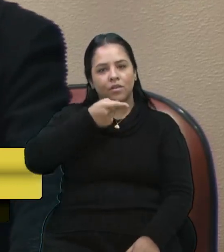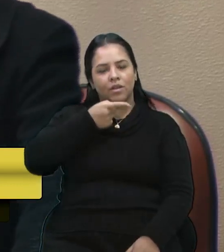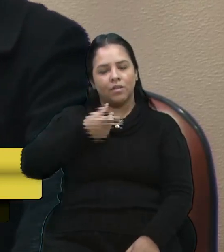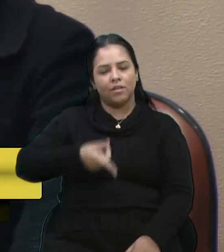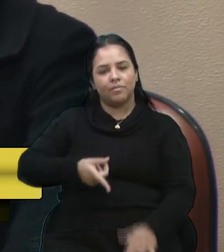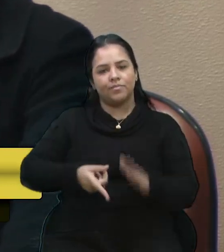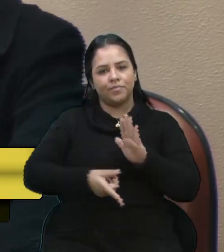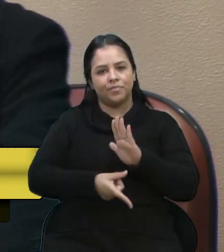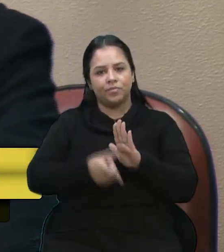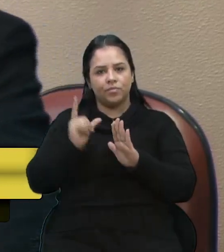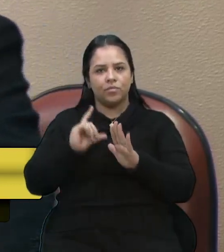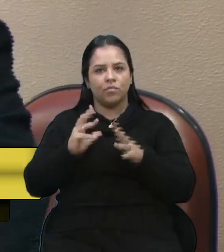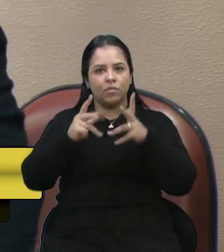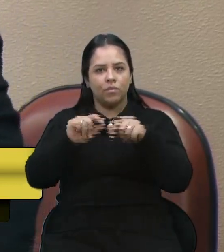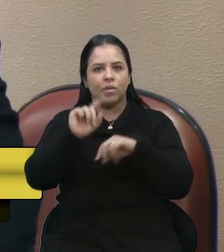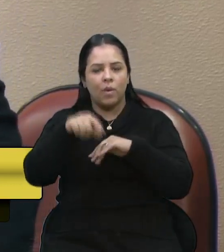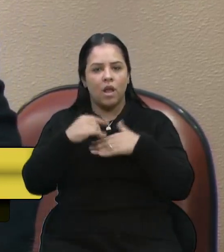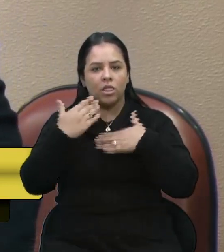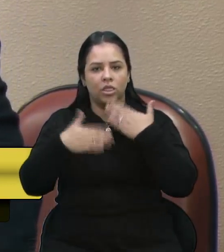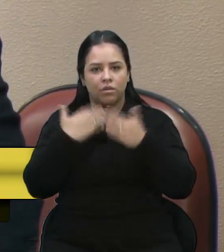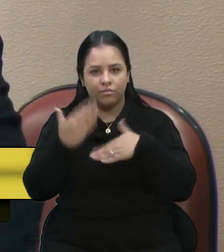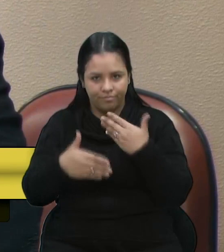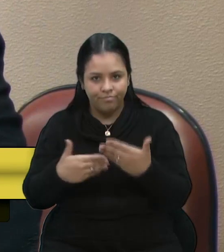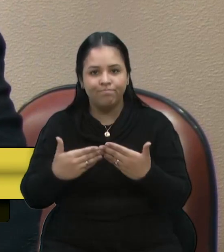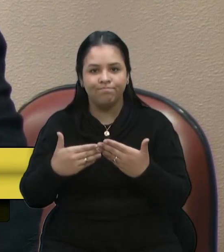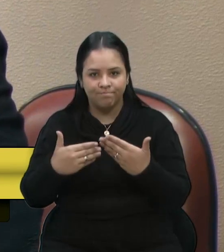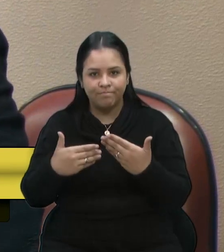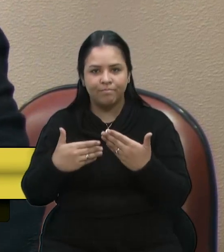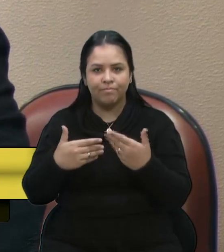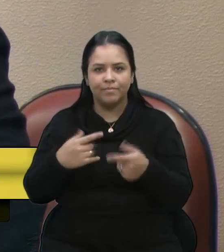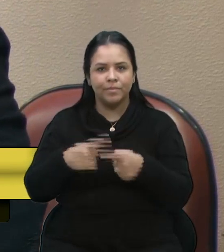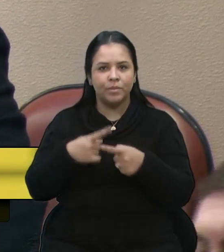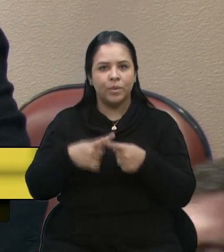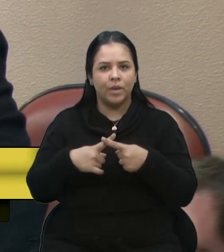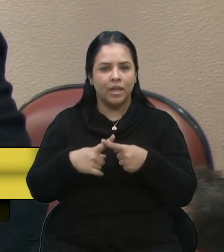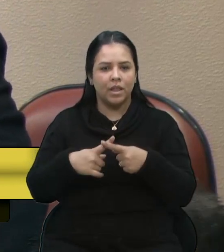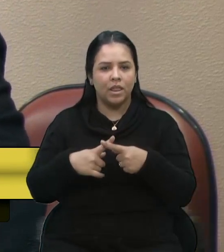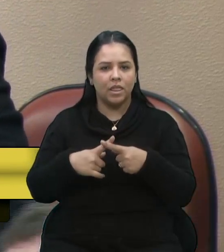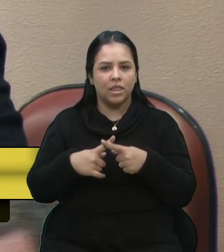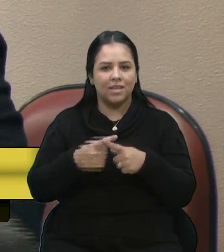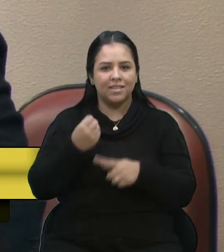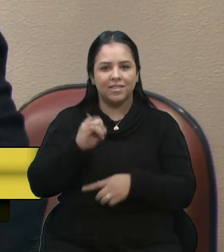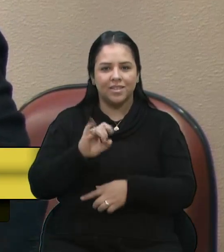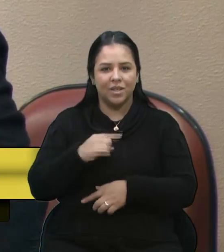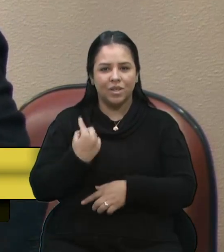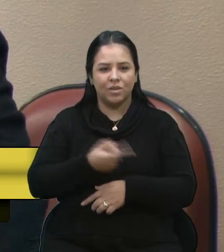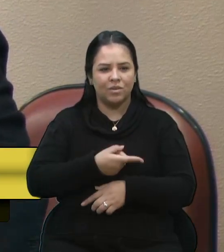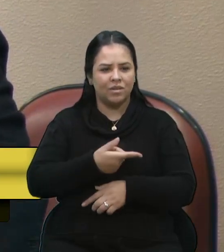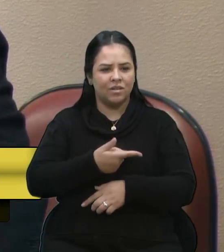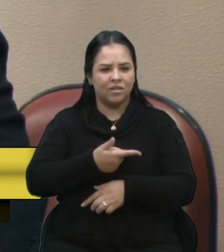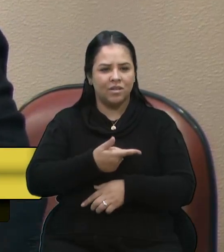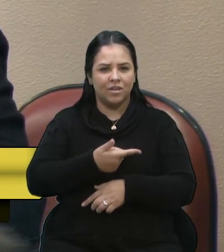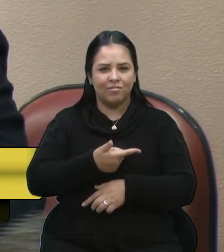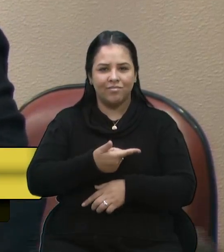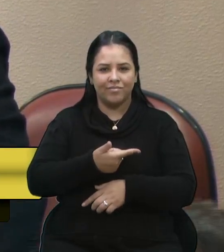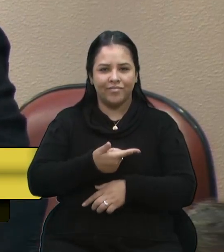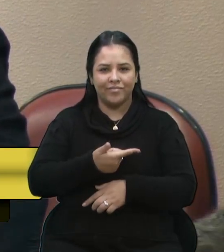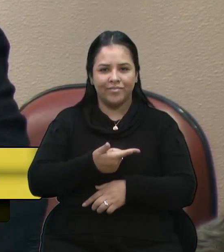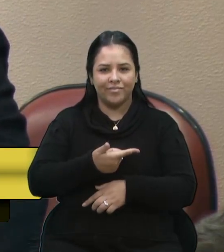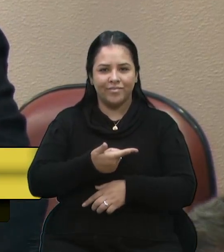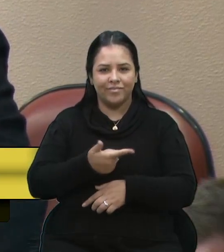tudo isso é uma construção aonde, se nós não tivermos a identificação